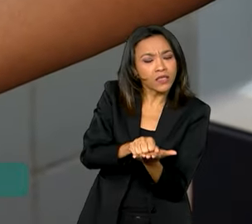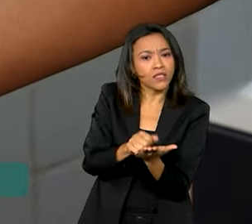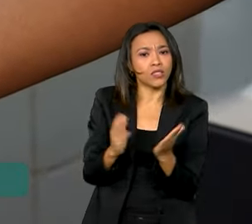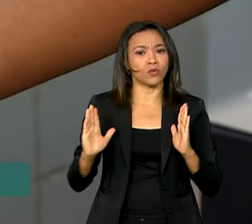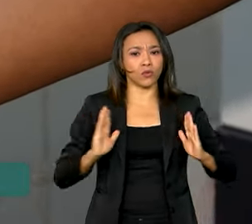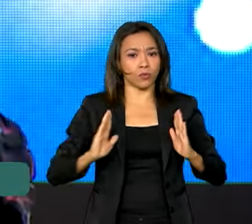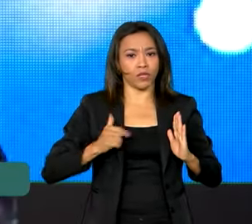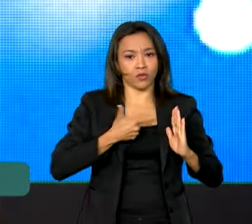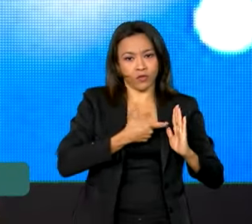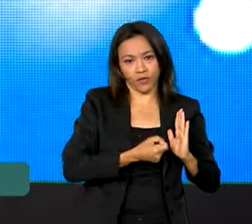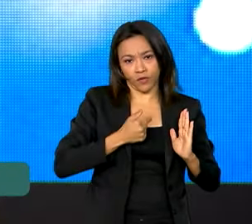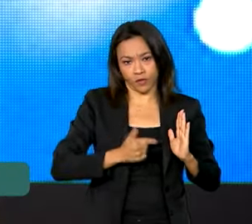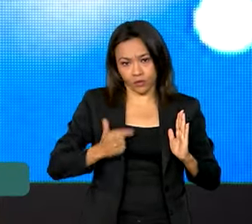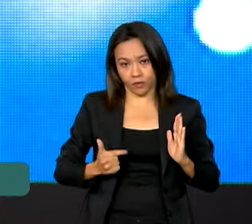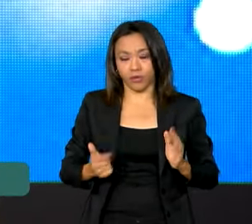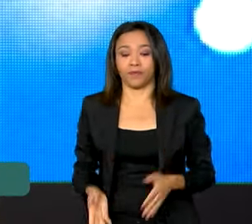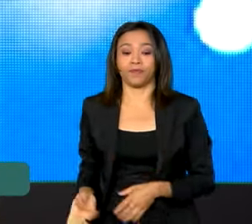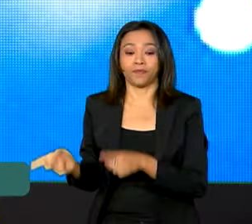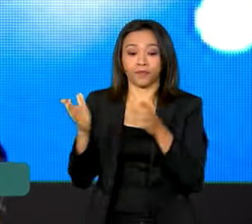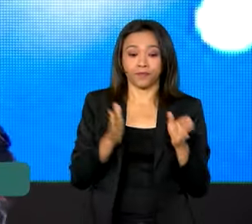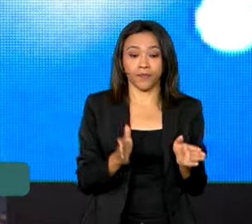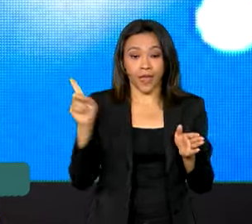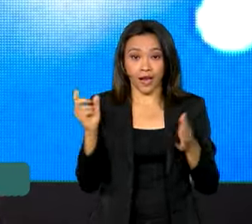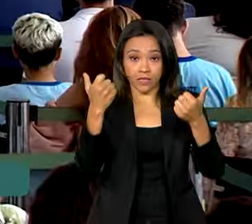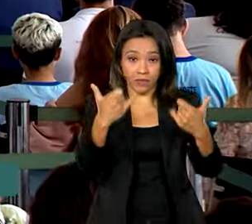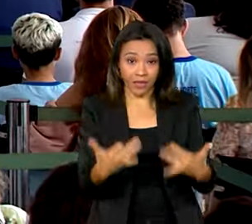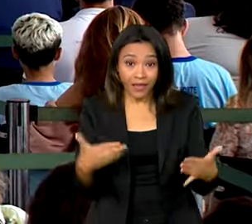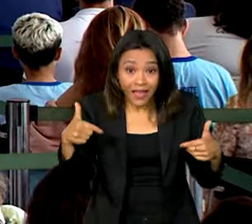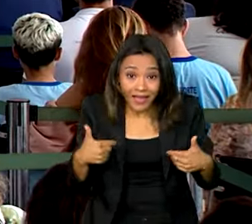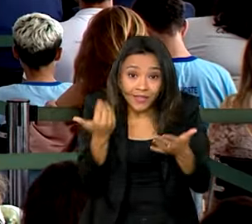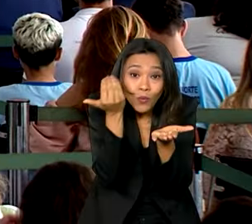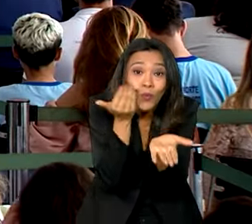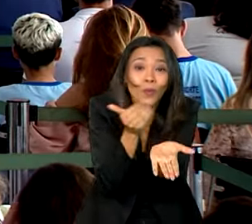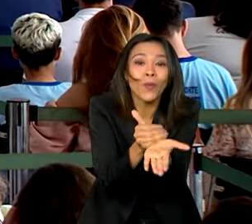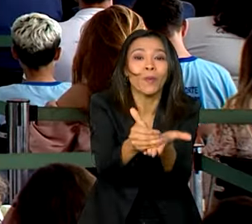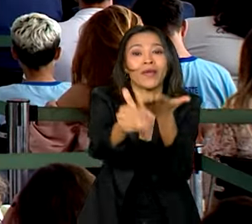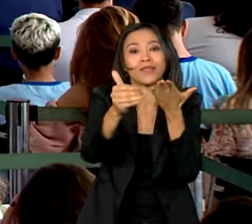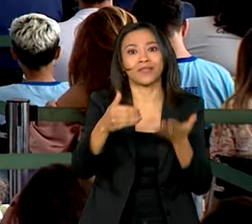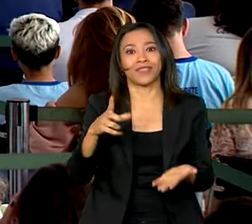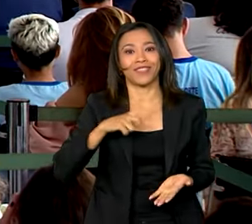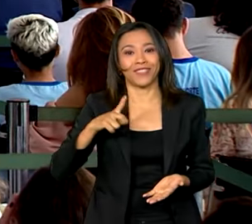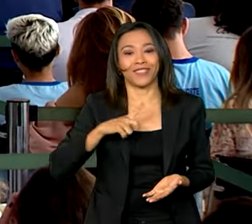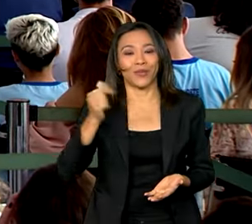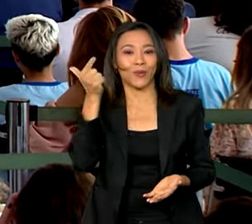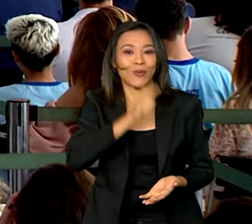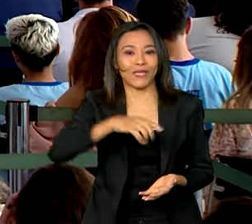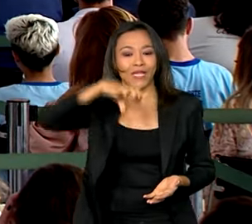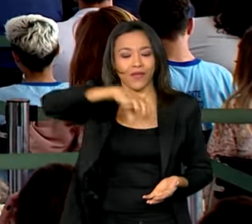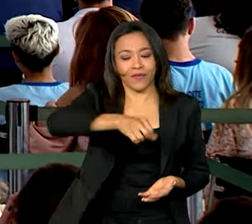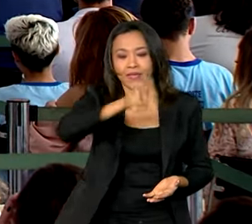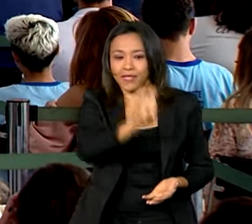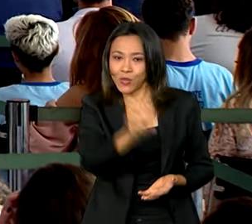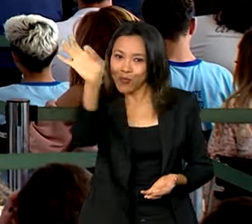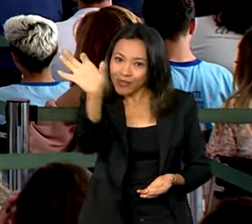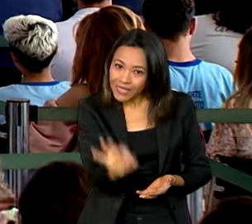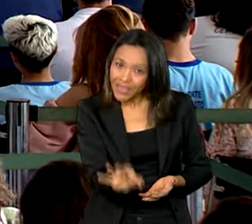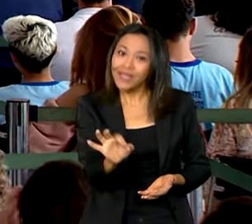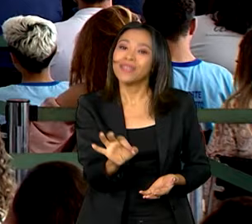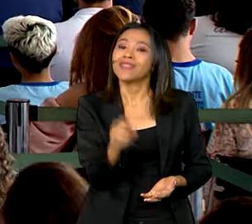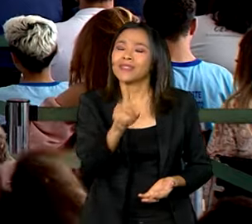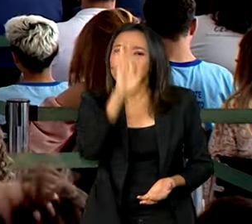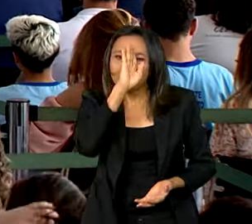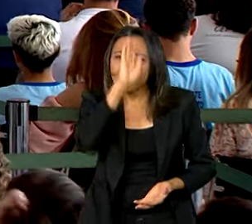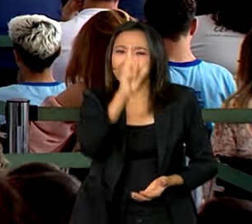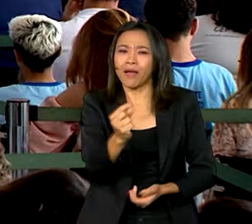2022. Isso é só o começo de termos 95% de cobertura nas principais